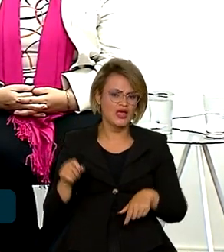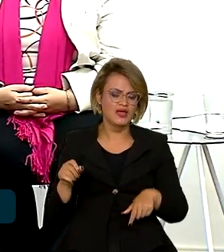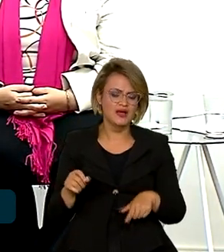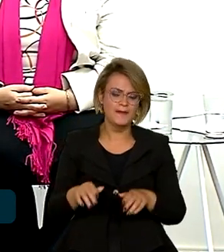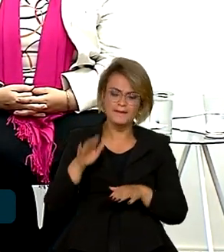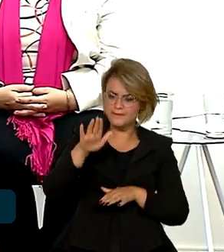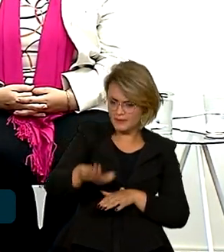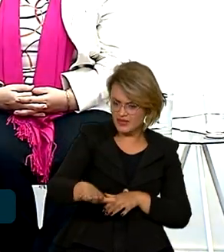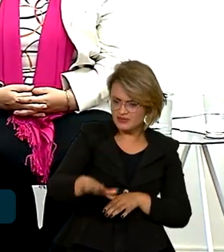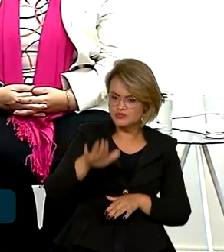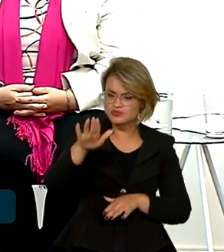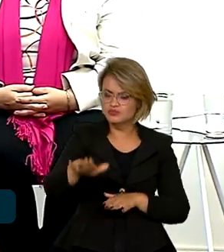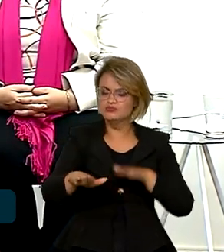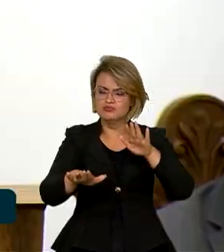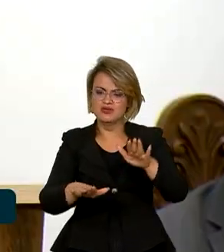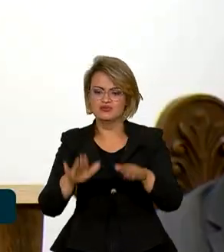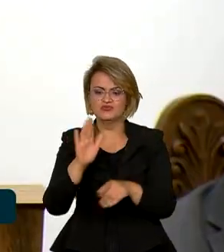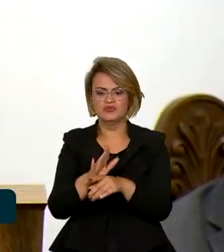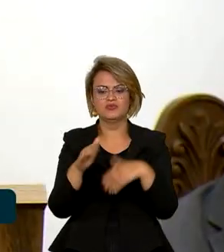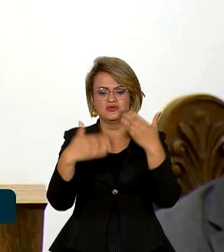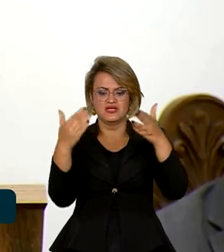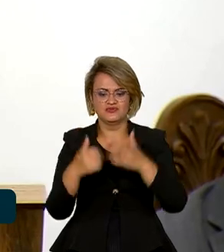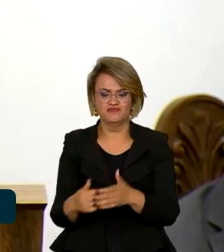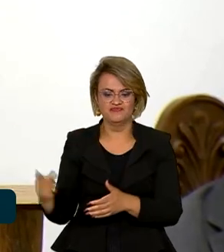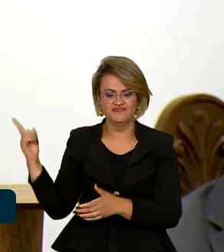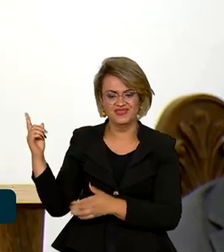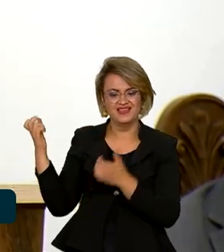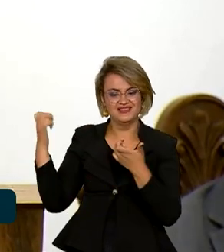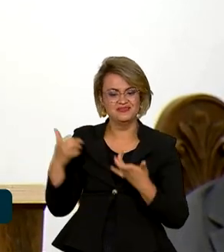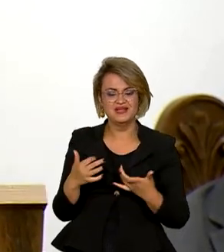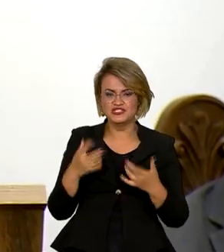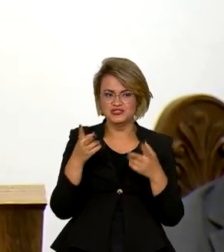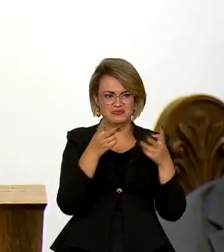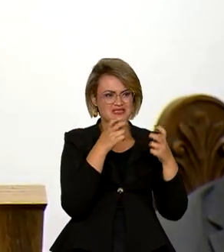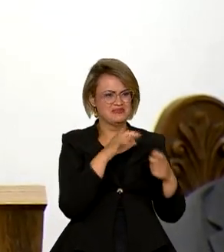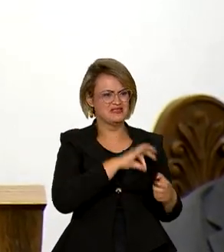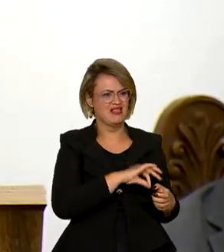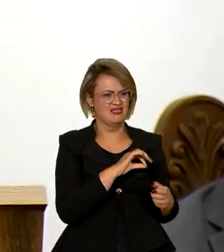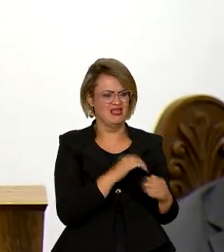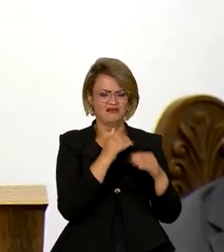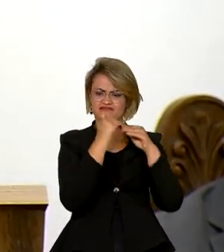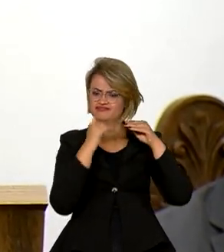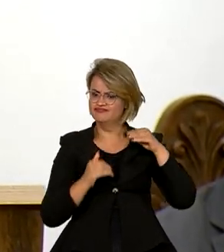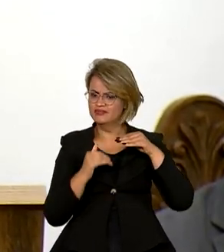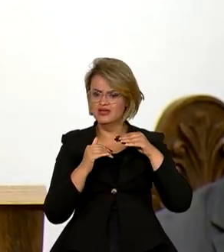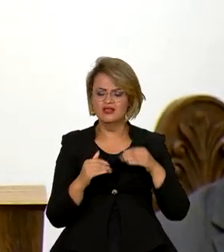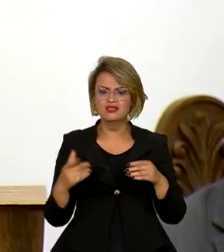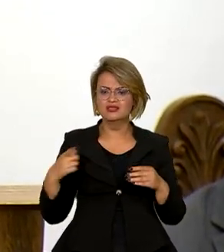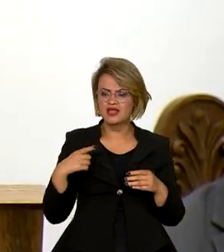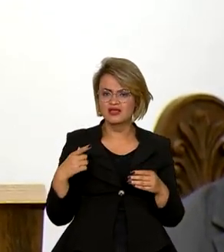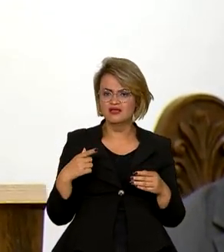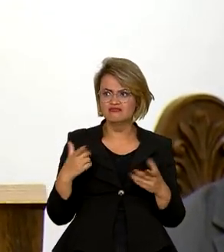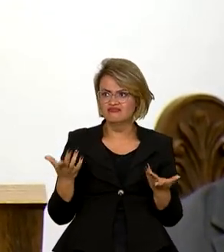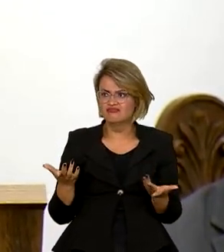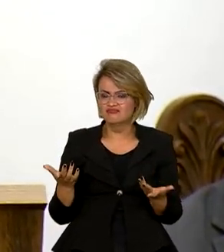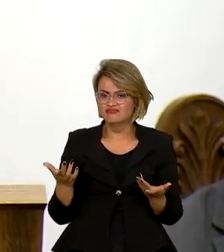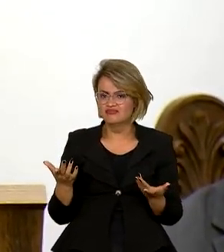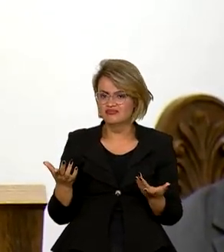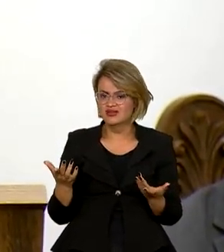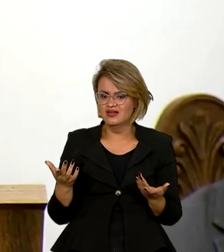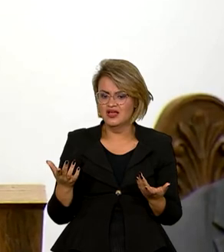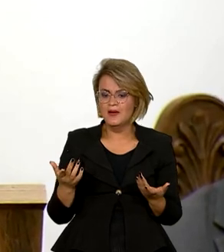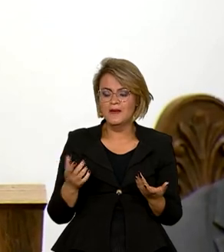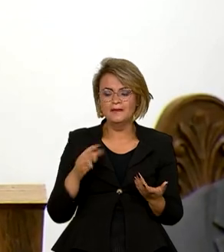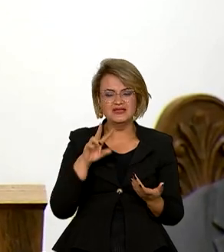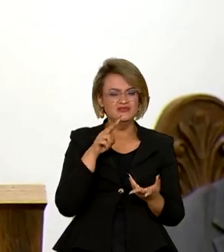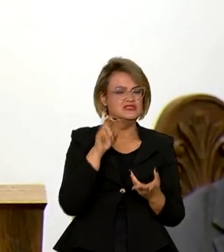passo significativo nesse processo. Quando a gente vai observando desigualdades salariais entre mulheres e homens, obviamente dentro de uma carreira você nunca vai encontrar isso.